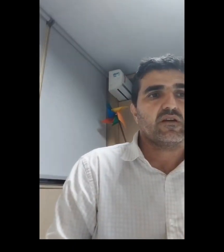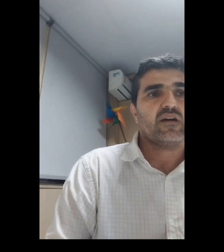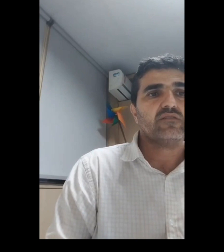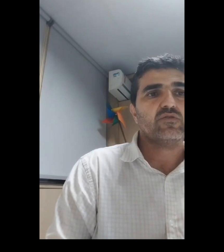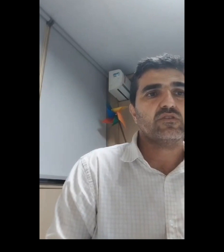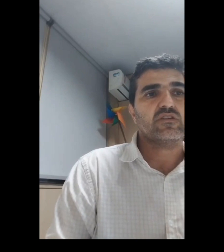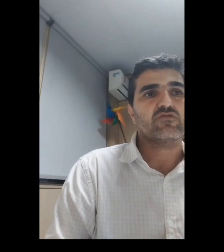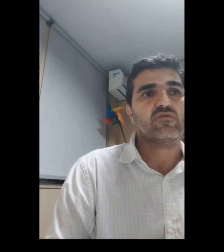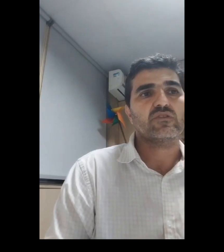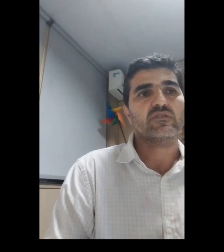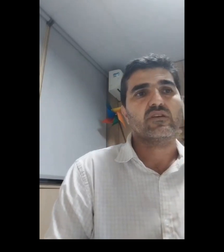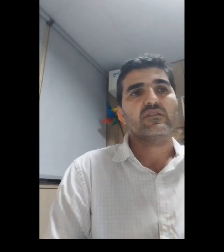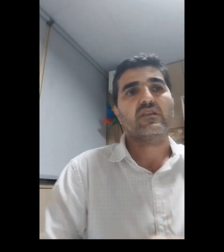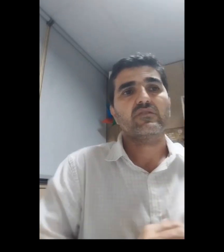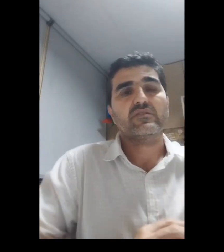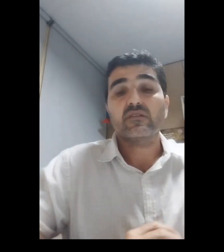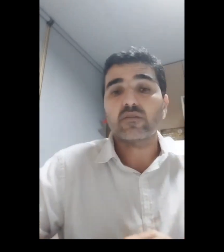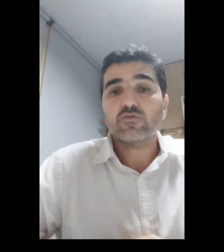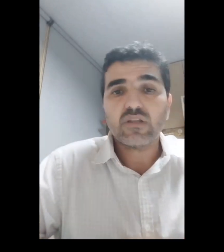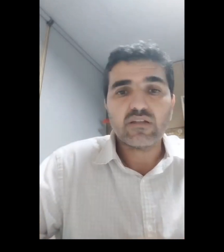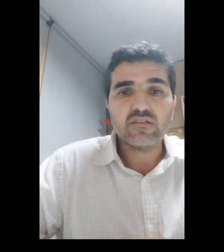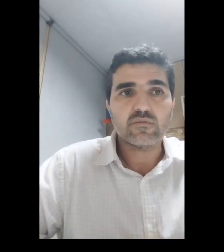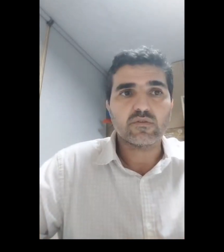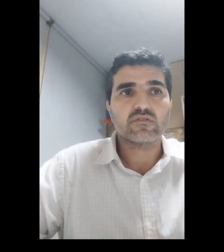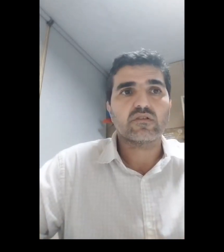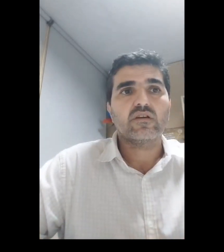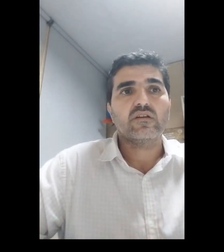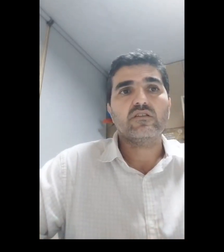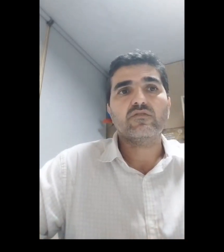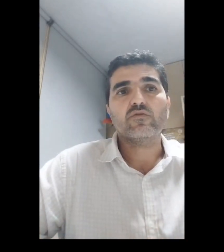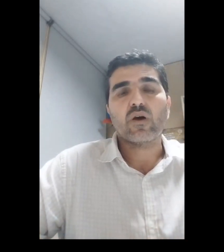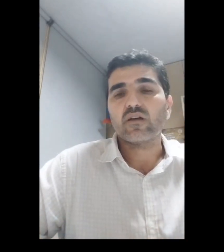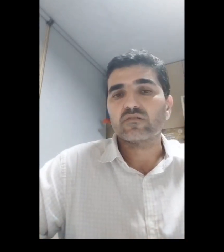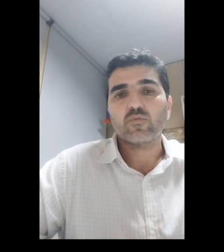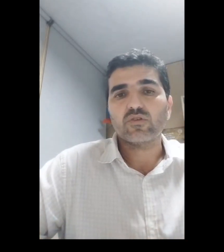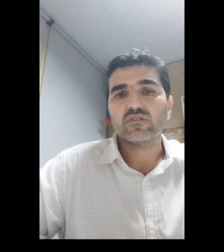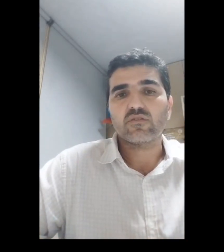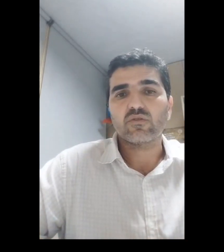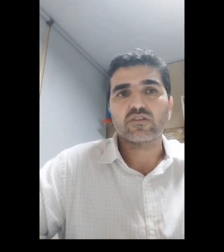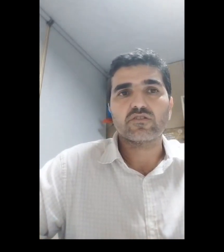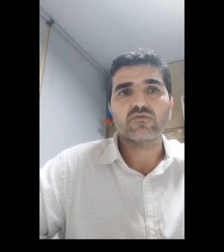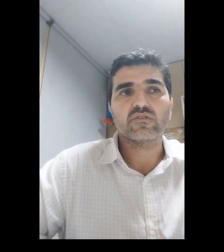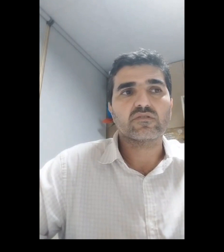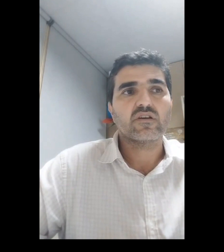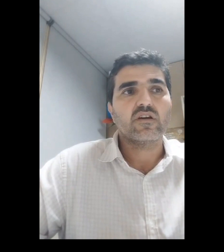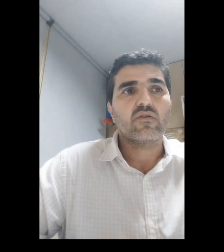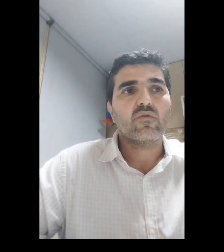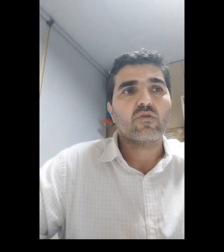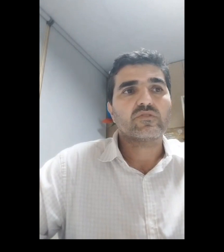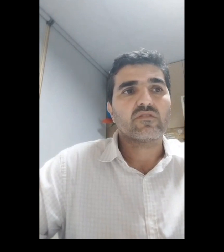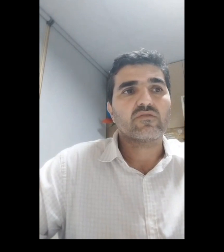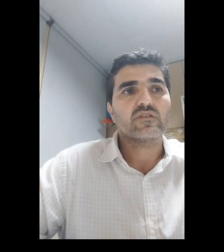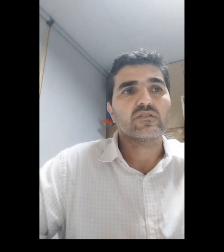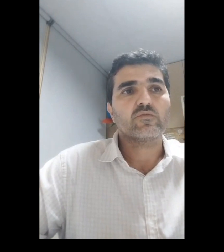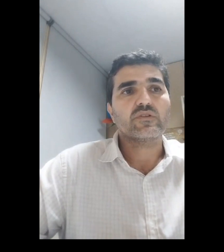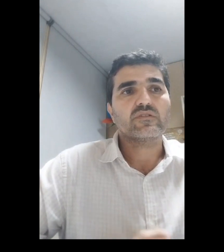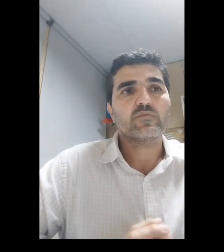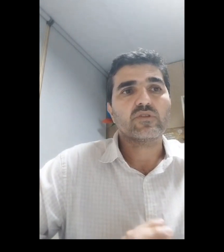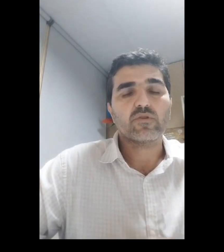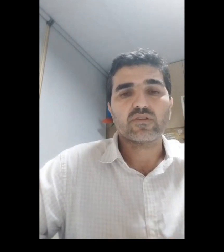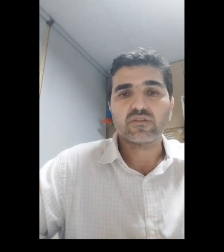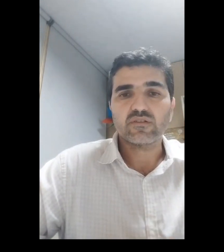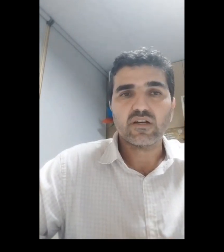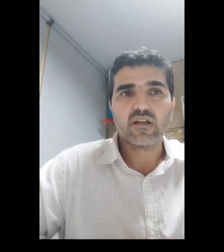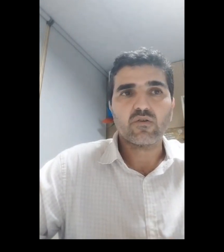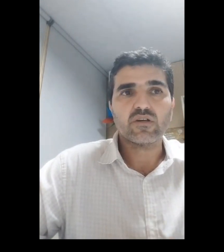As autorizações devem ser excepcionalíssimas individuais não podem ser coletivas com observância do